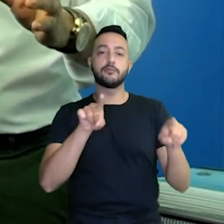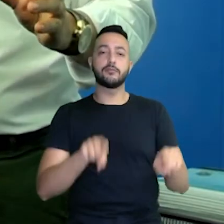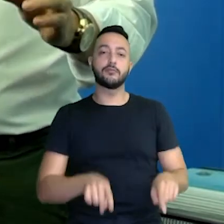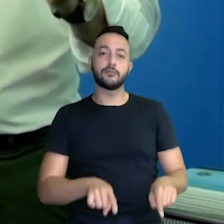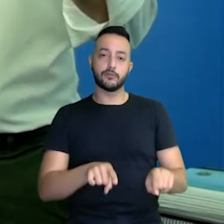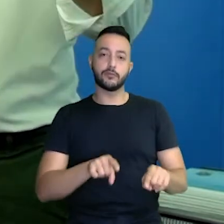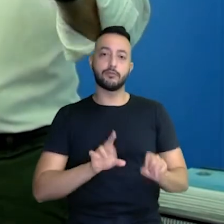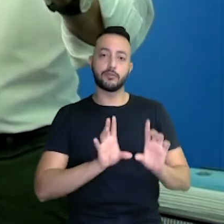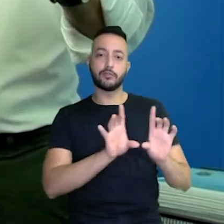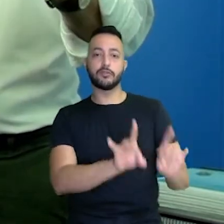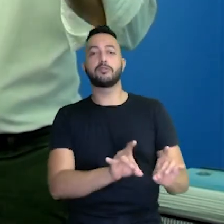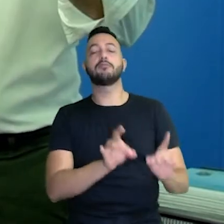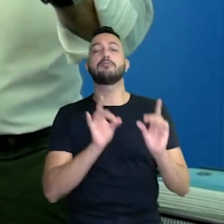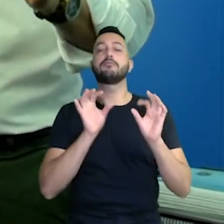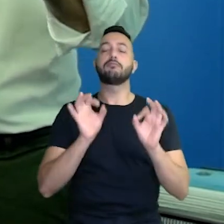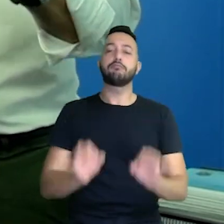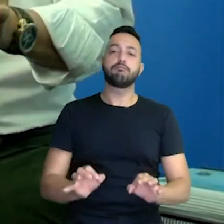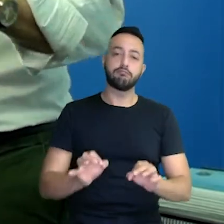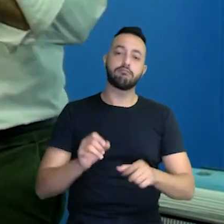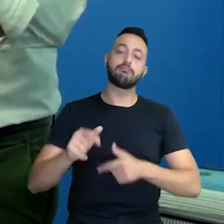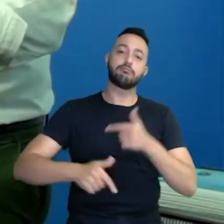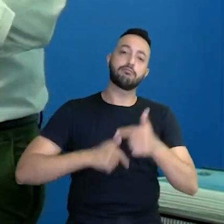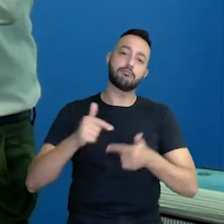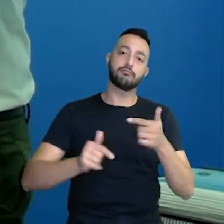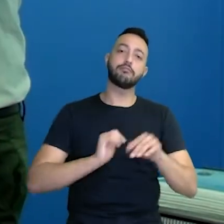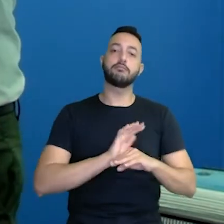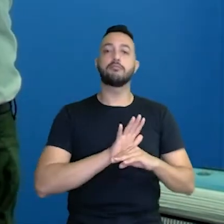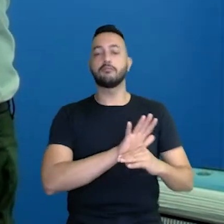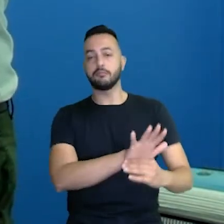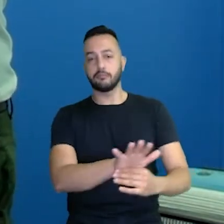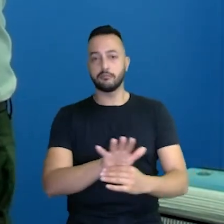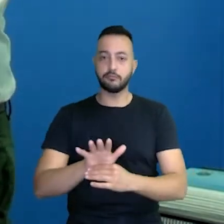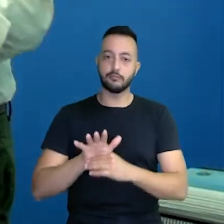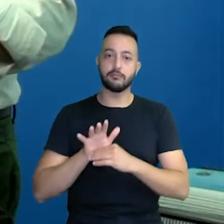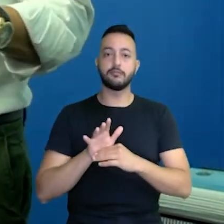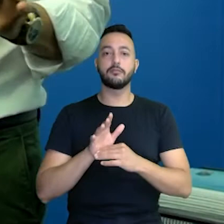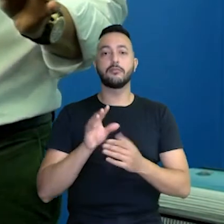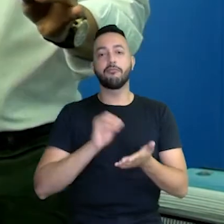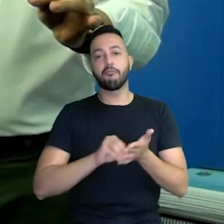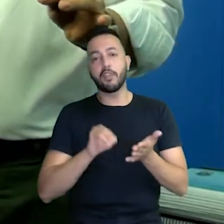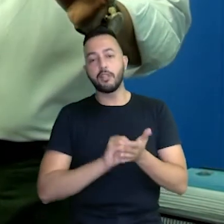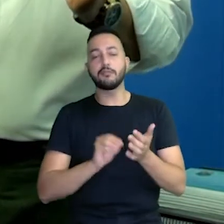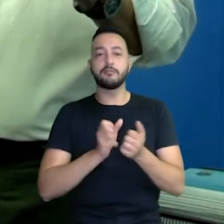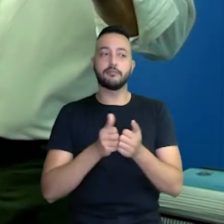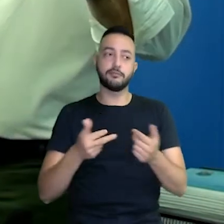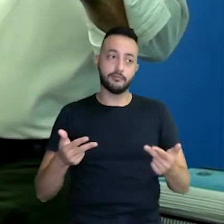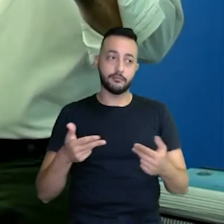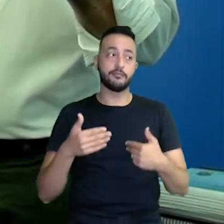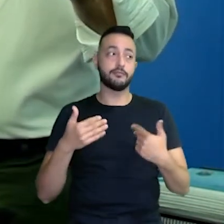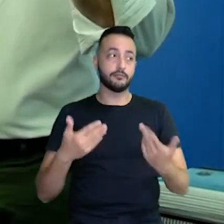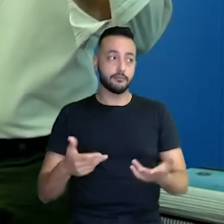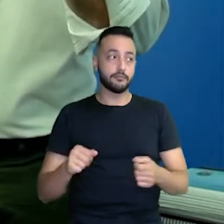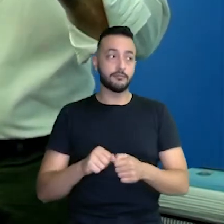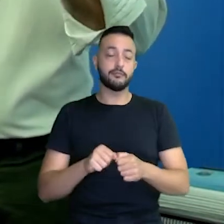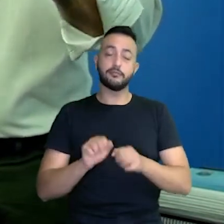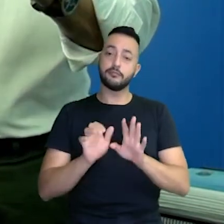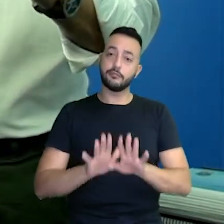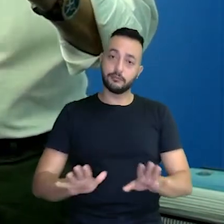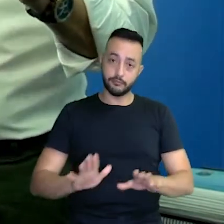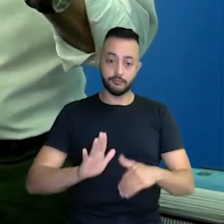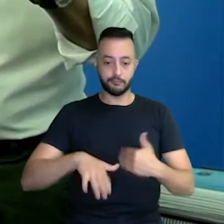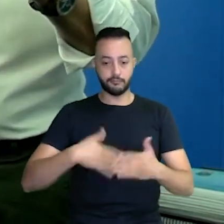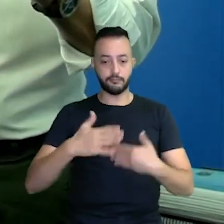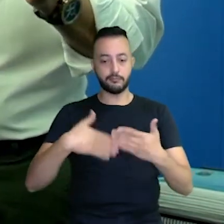intervenção para exatamente atuar em cima dessas deficiências. Então, fazendo assim, nós estaremos